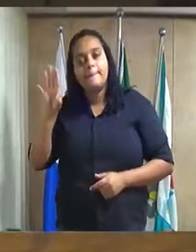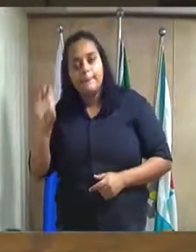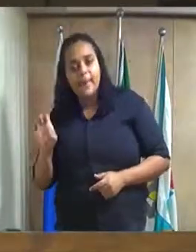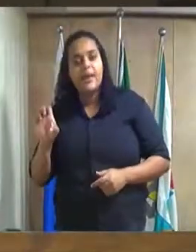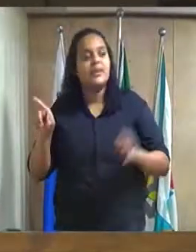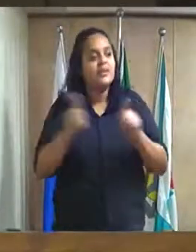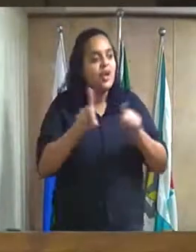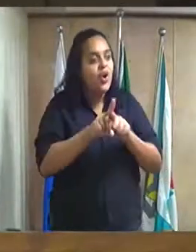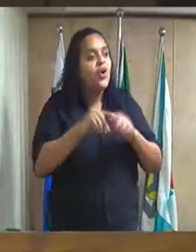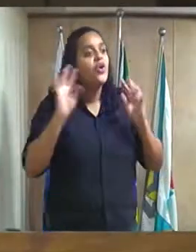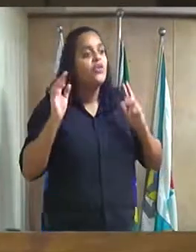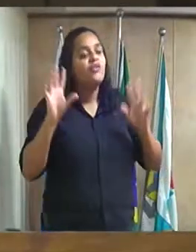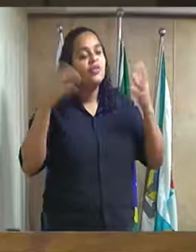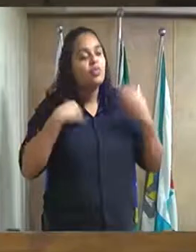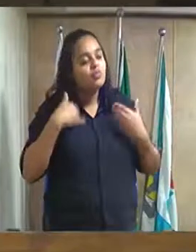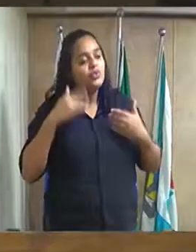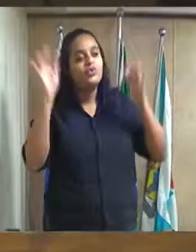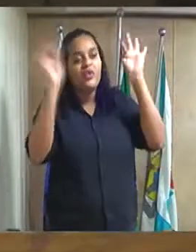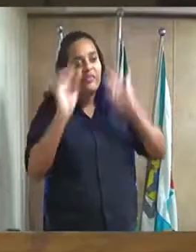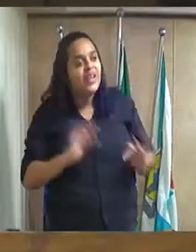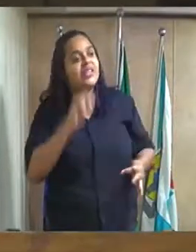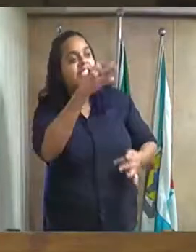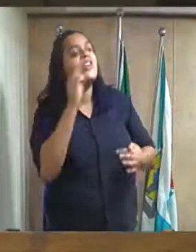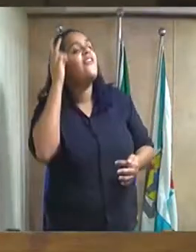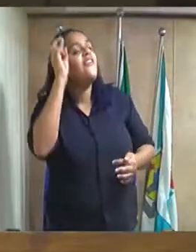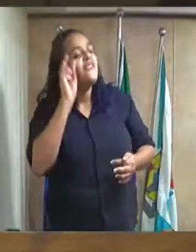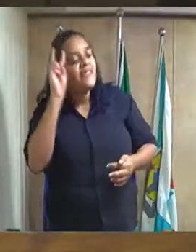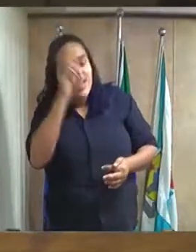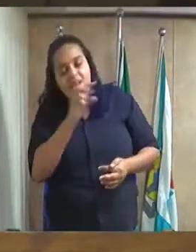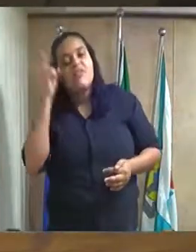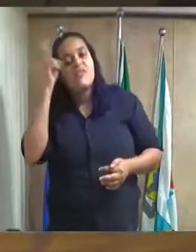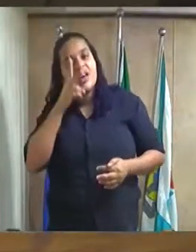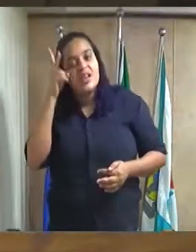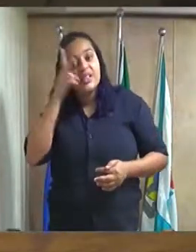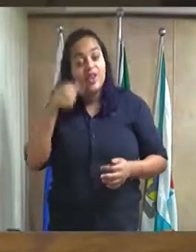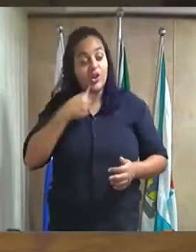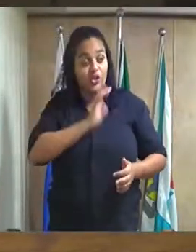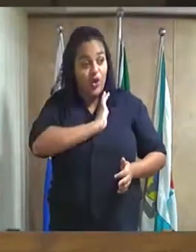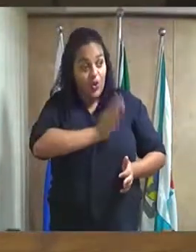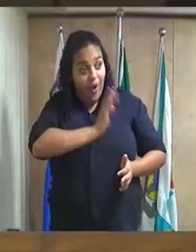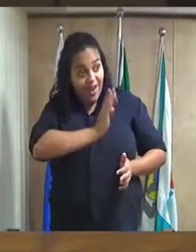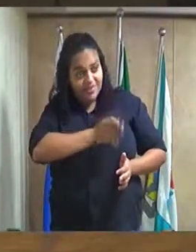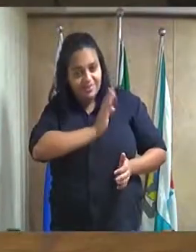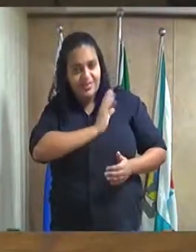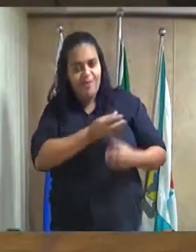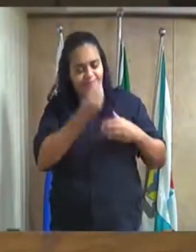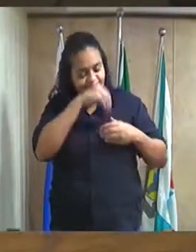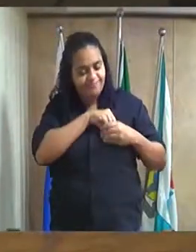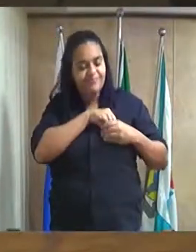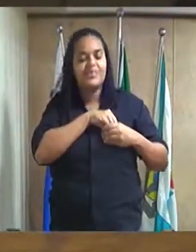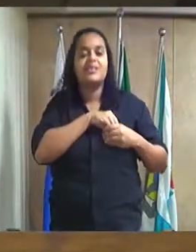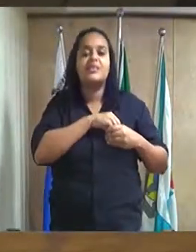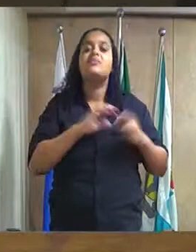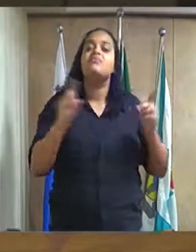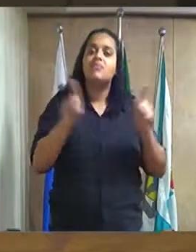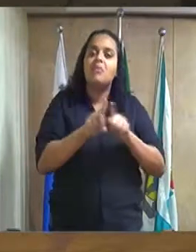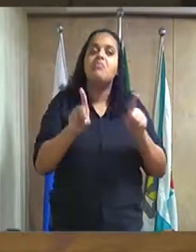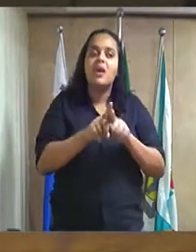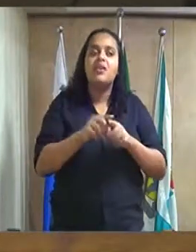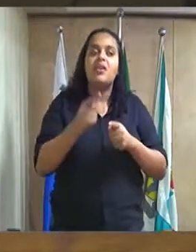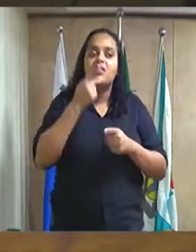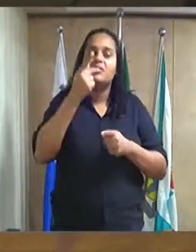ver o senhor hoje ali, pode ter certeza que o senhor está em nossas orações. Dizer também que